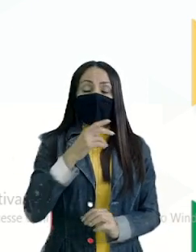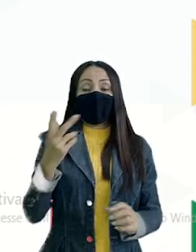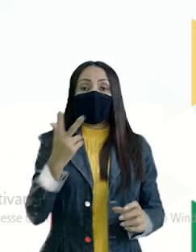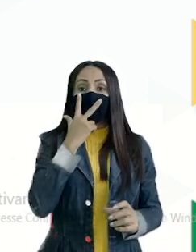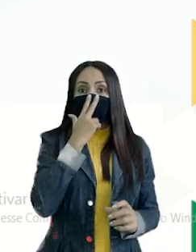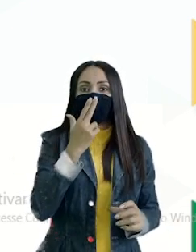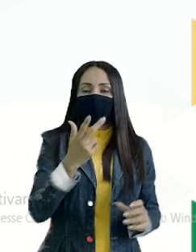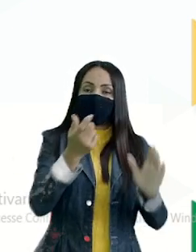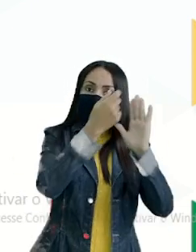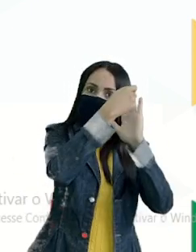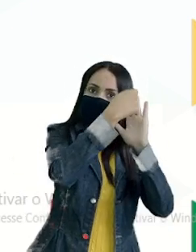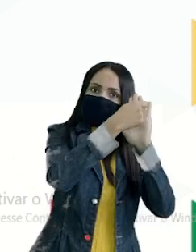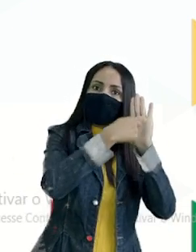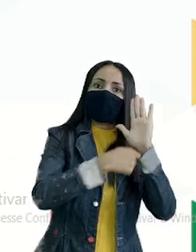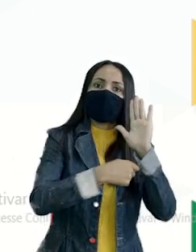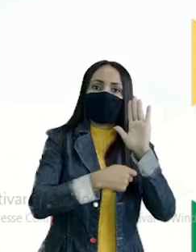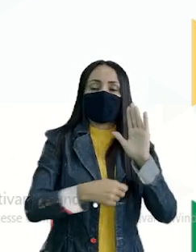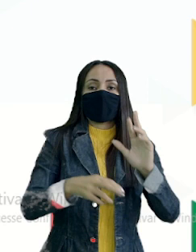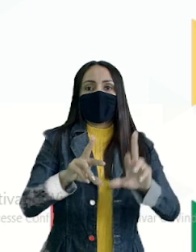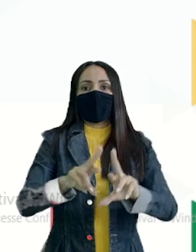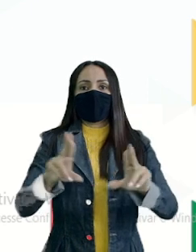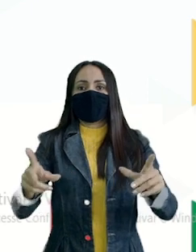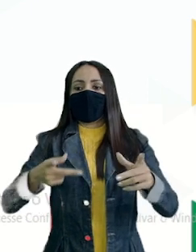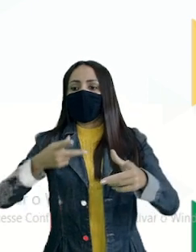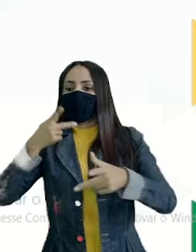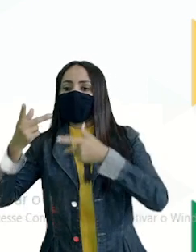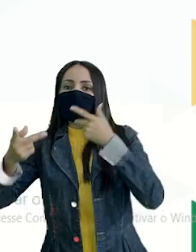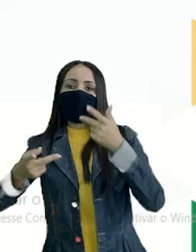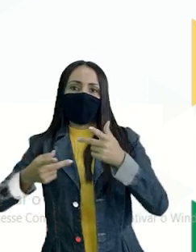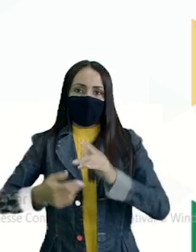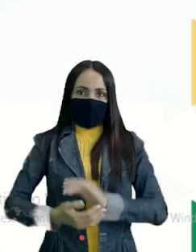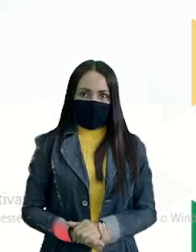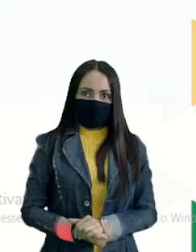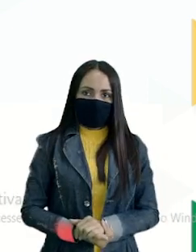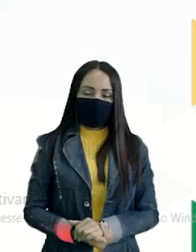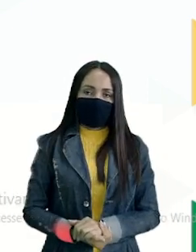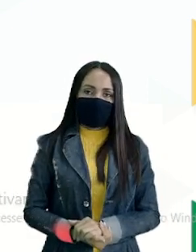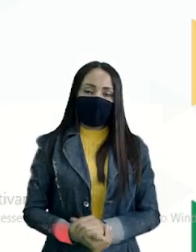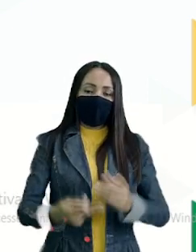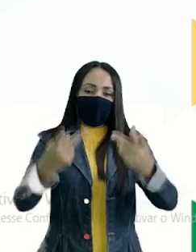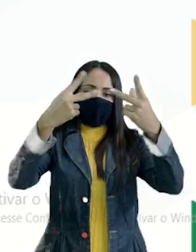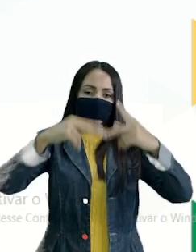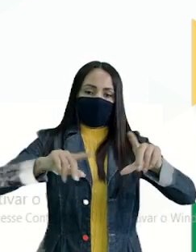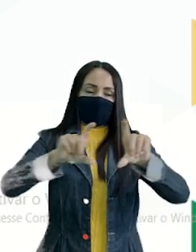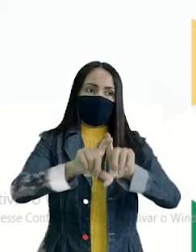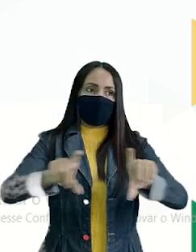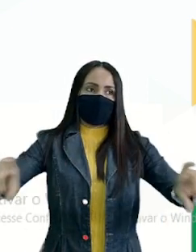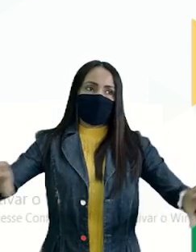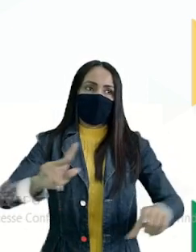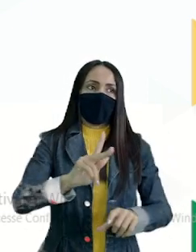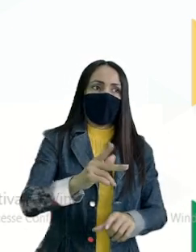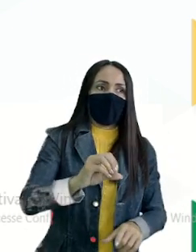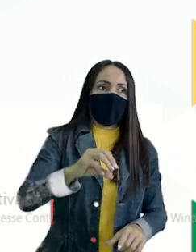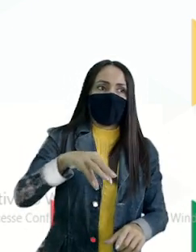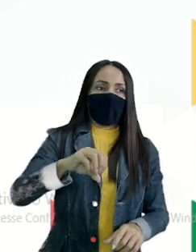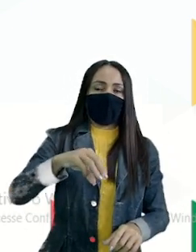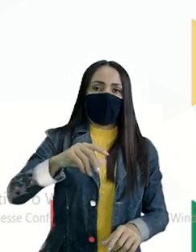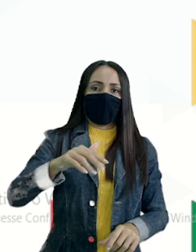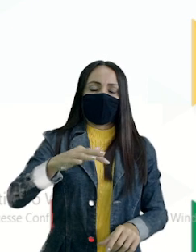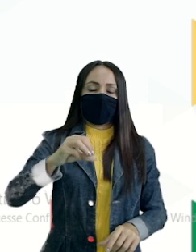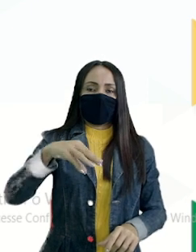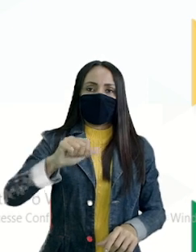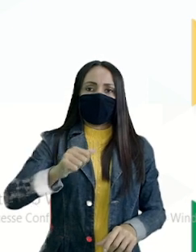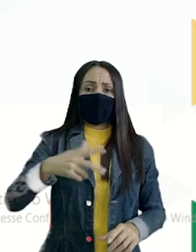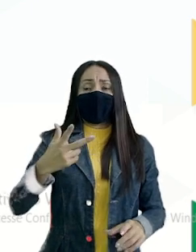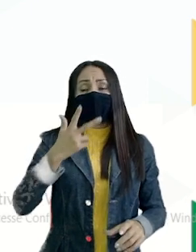parecem na escrita E diferente na pronúncia Logo embaixo nós temos Homófonas Certo? De